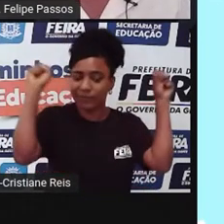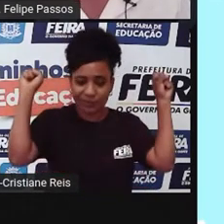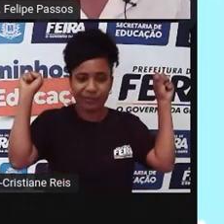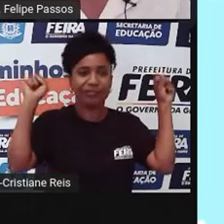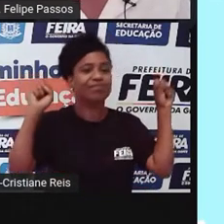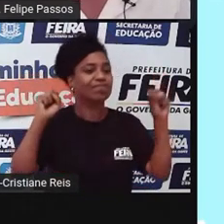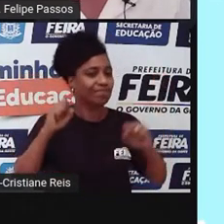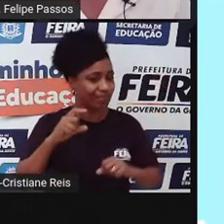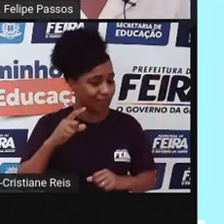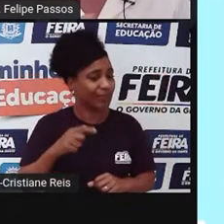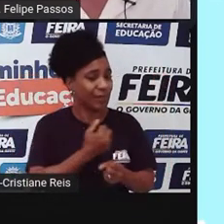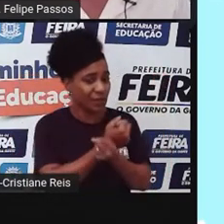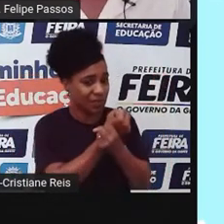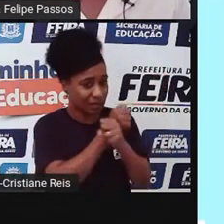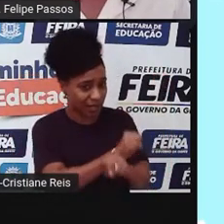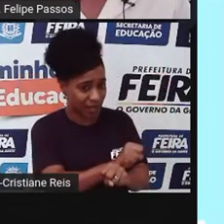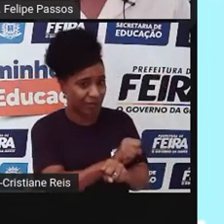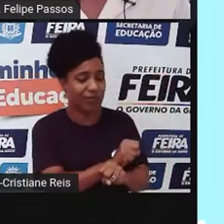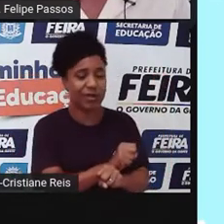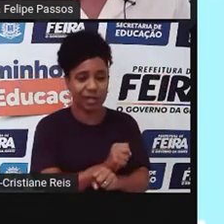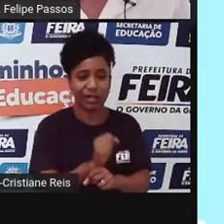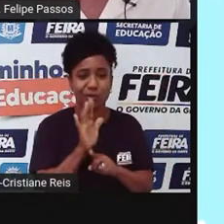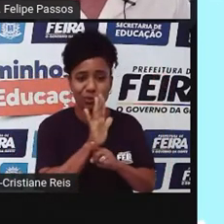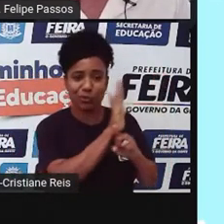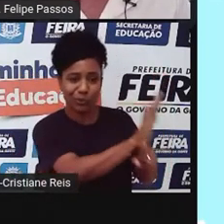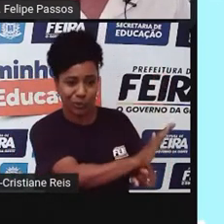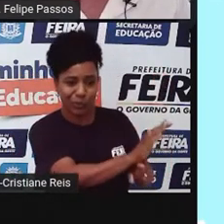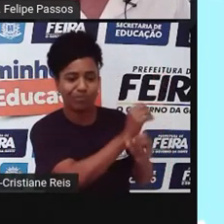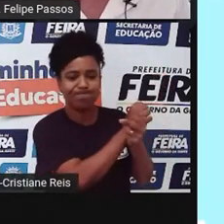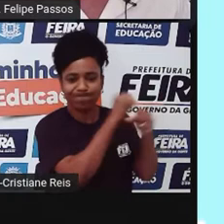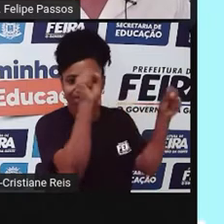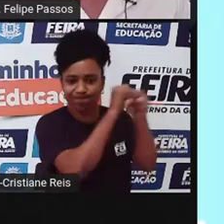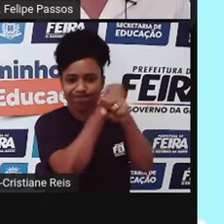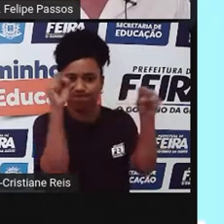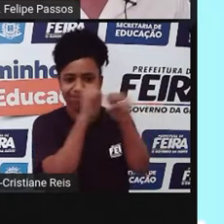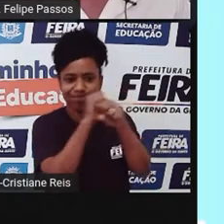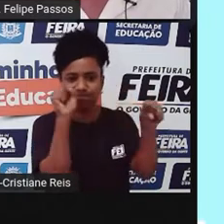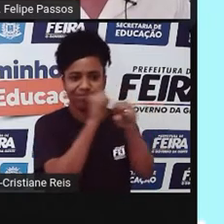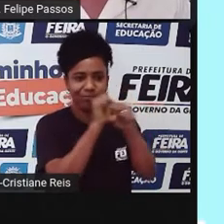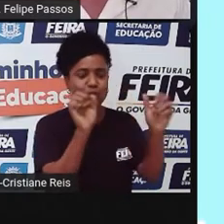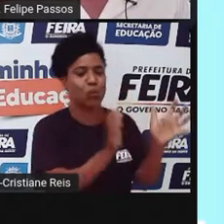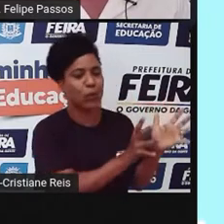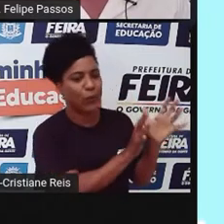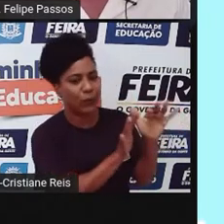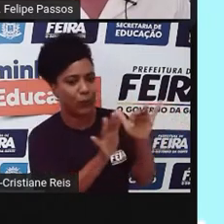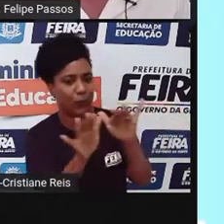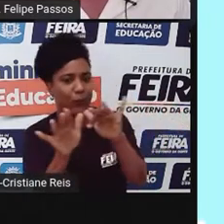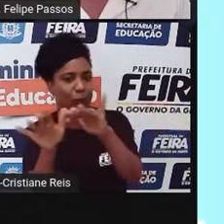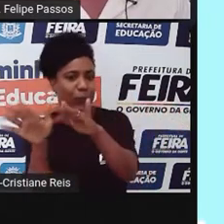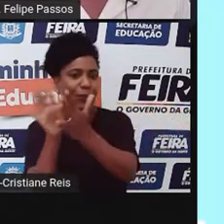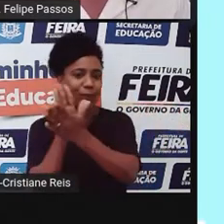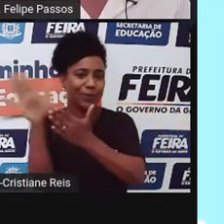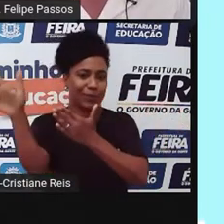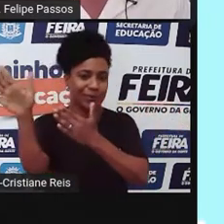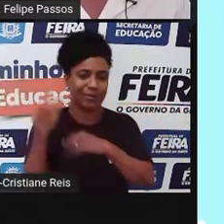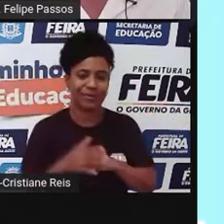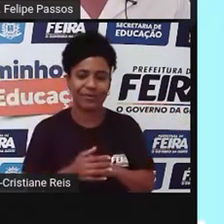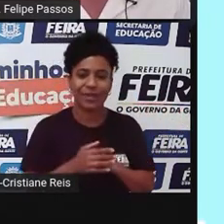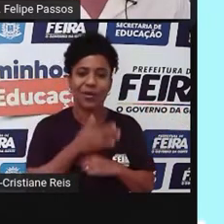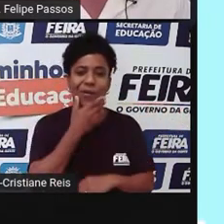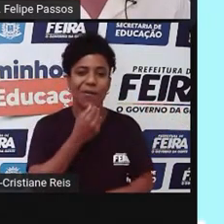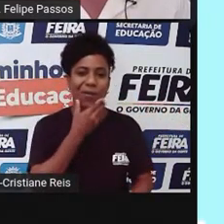vários escravos para a liberdade. Ela libertou muitos escravos. Martin Luther King, com seu discurso, ele